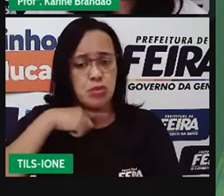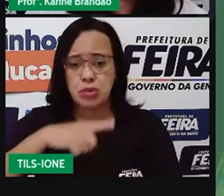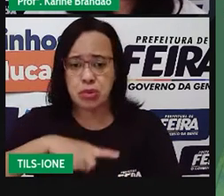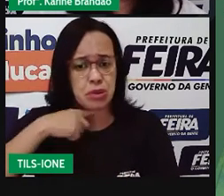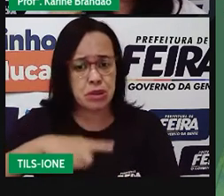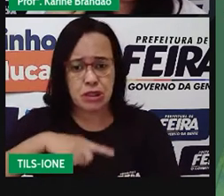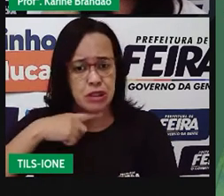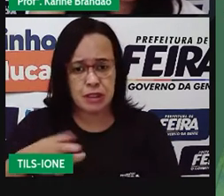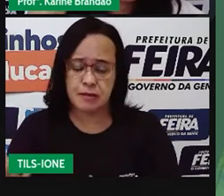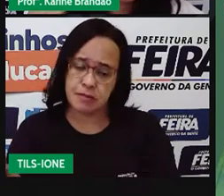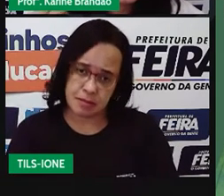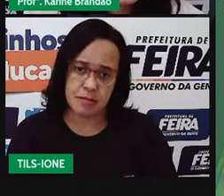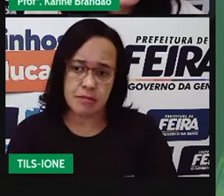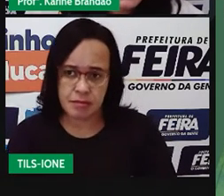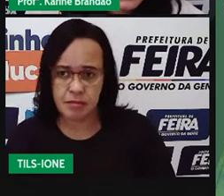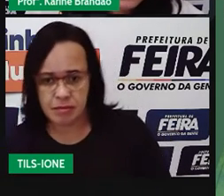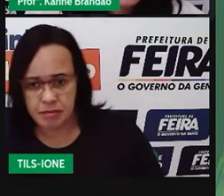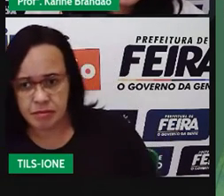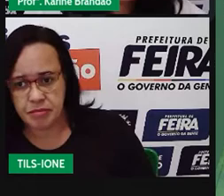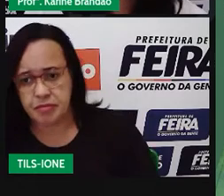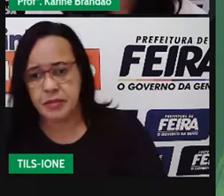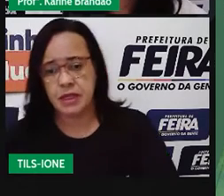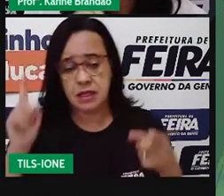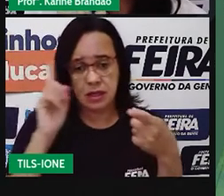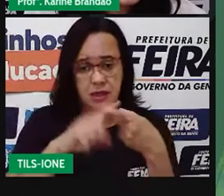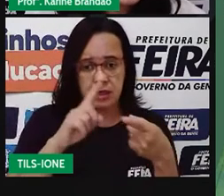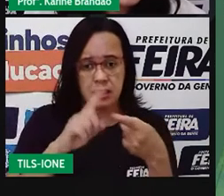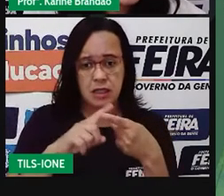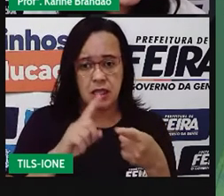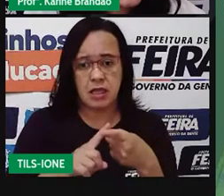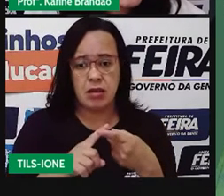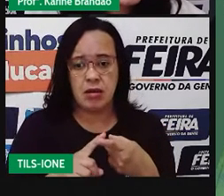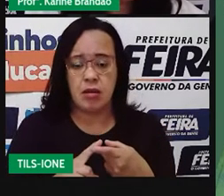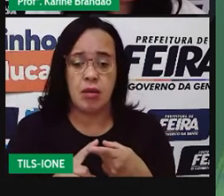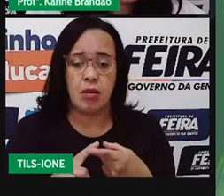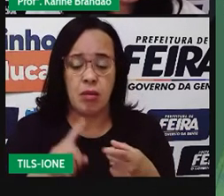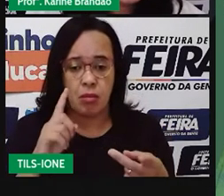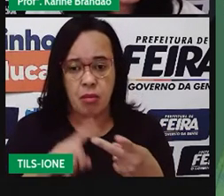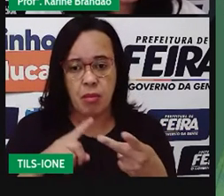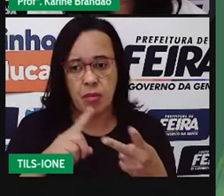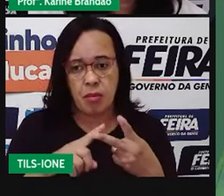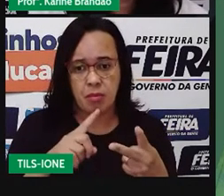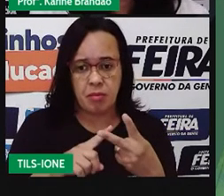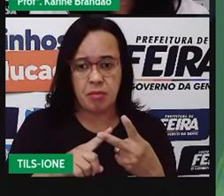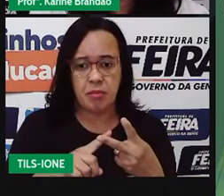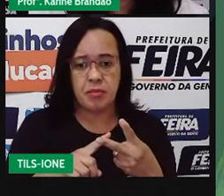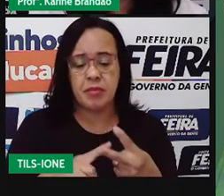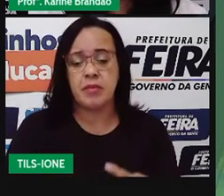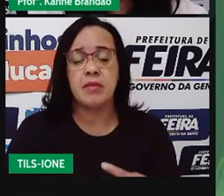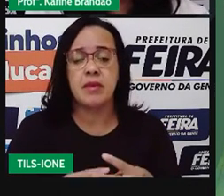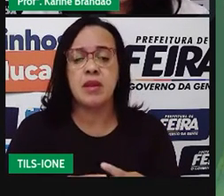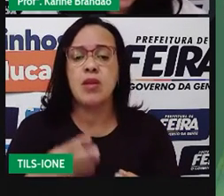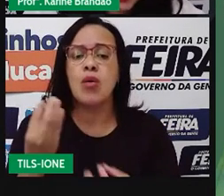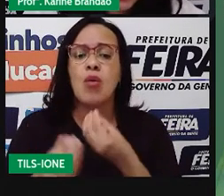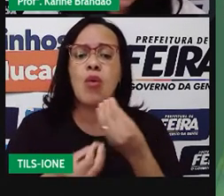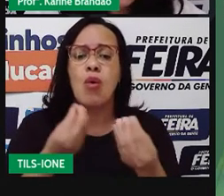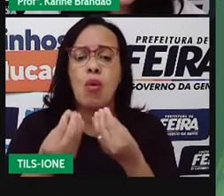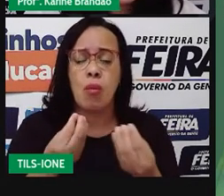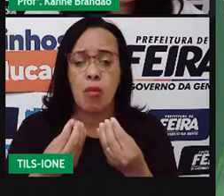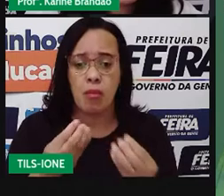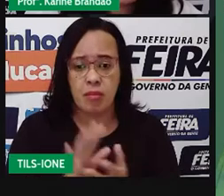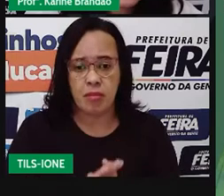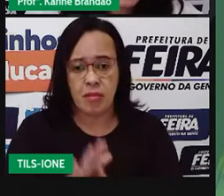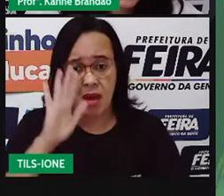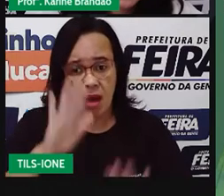que é liberada uma substância, então tem uma substância, por isso do amensalismo, que vai impedir